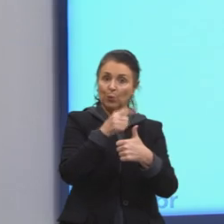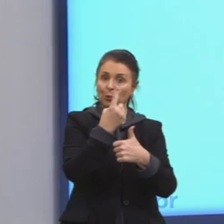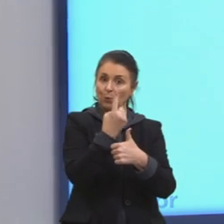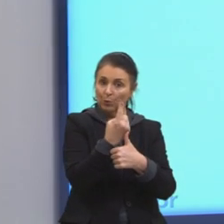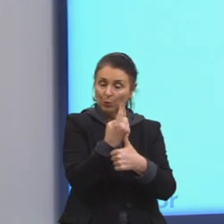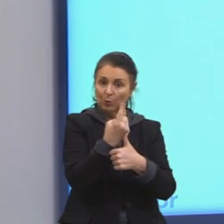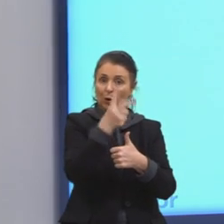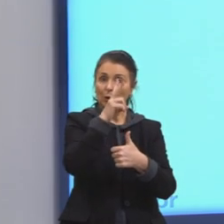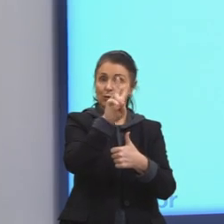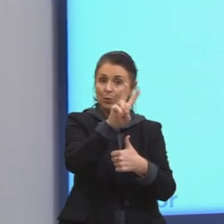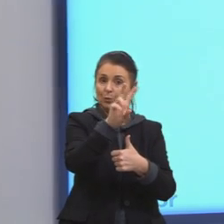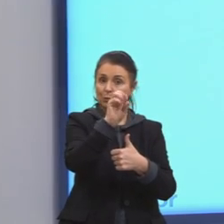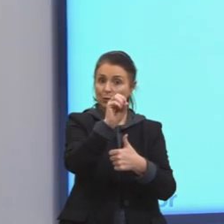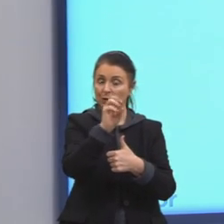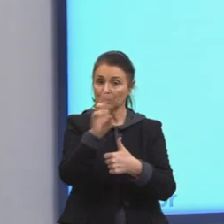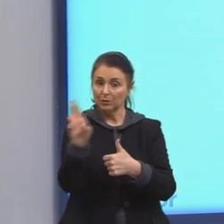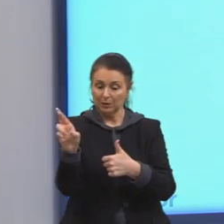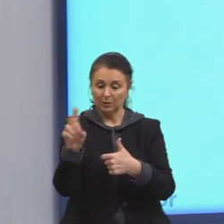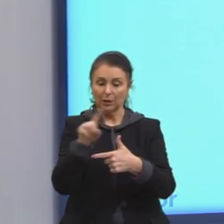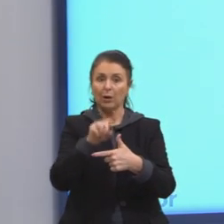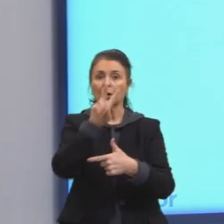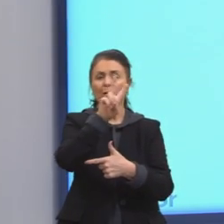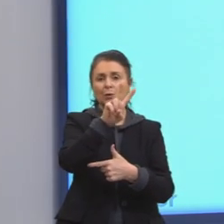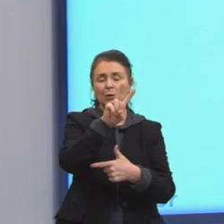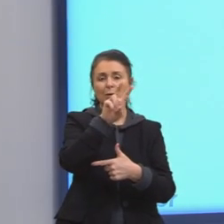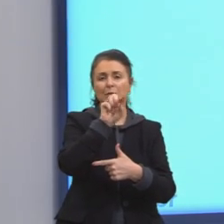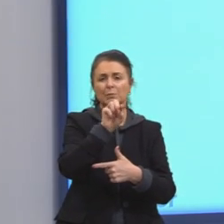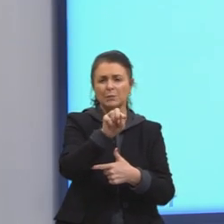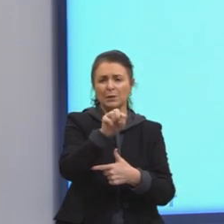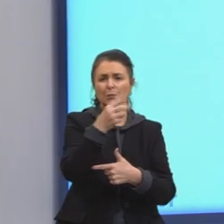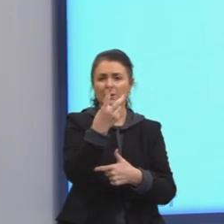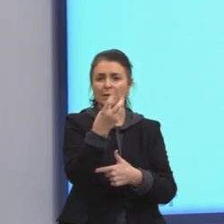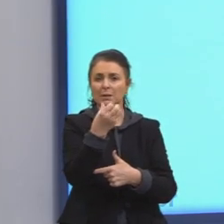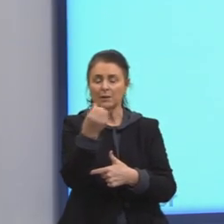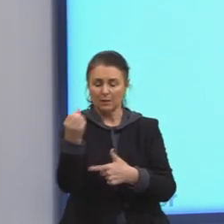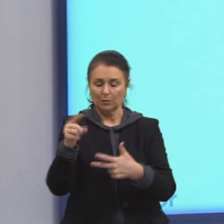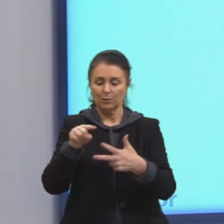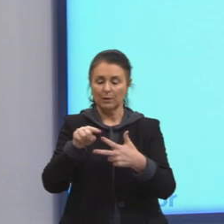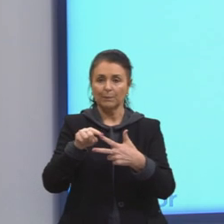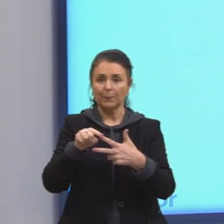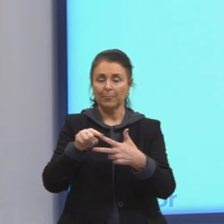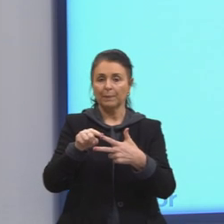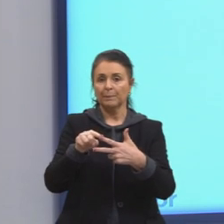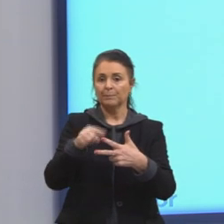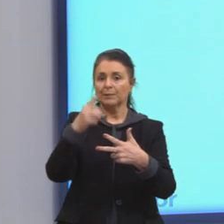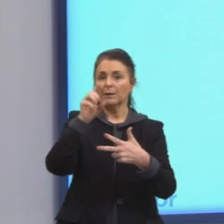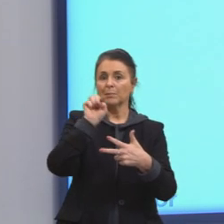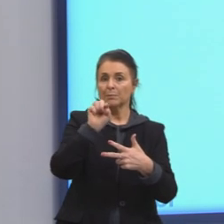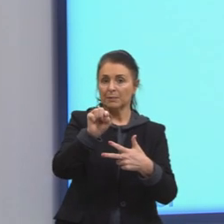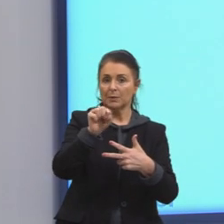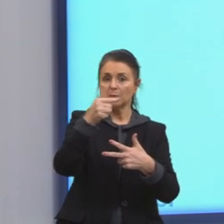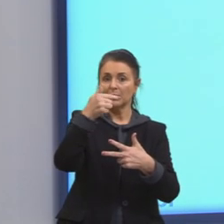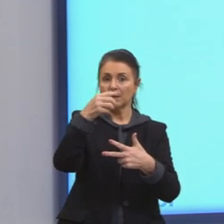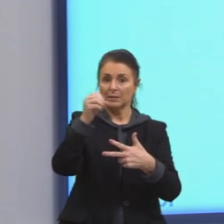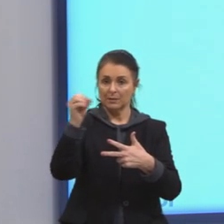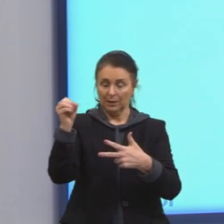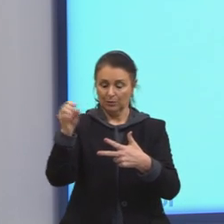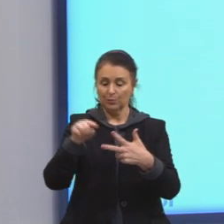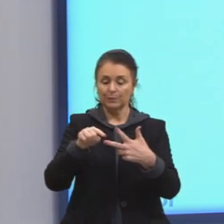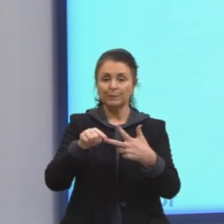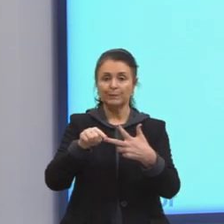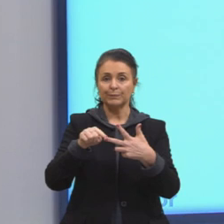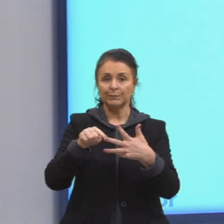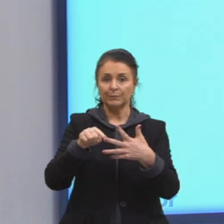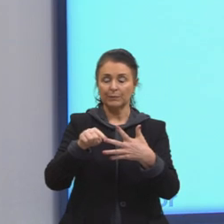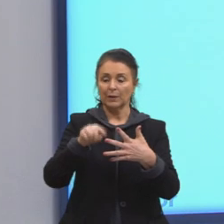a unidade, totalizou 2.600 reais. Perfume 2, 1.700 reais. Perfume 3,